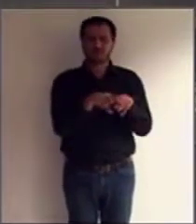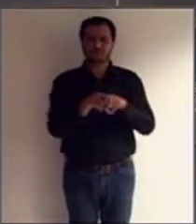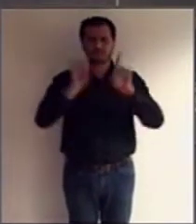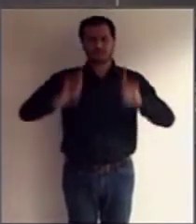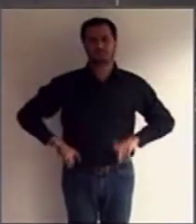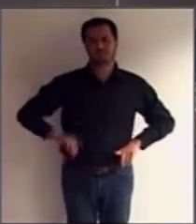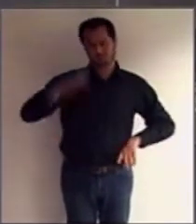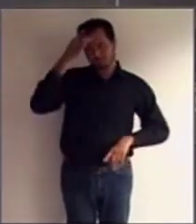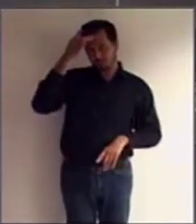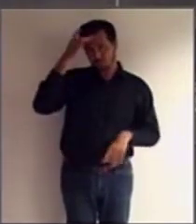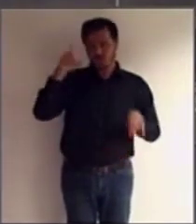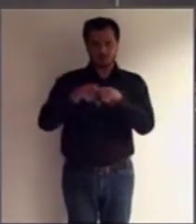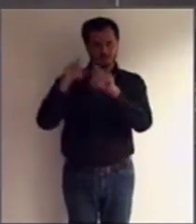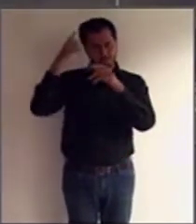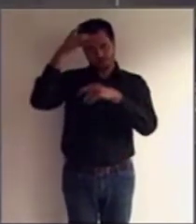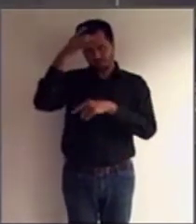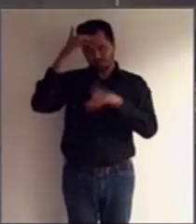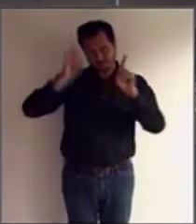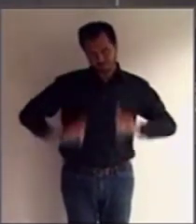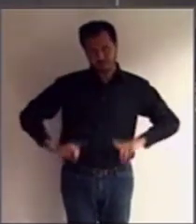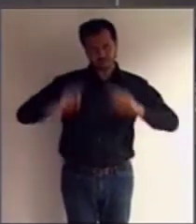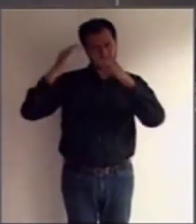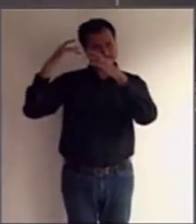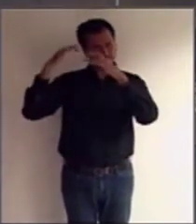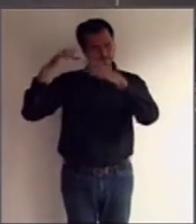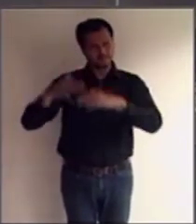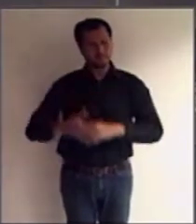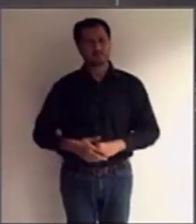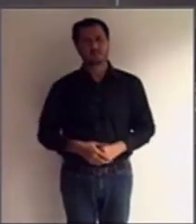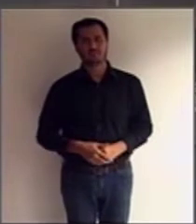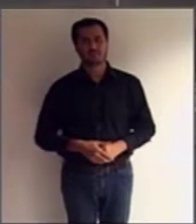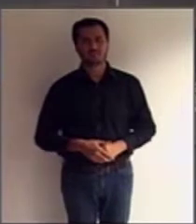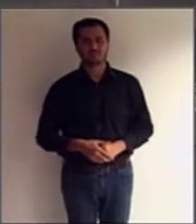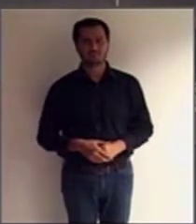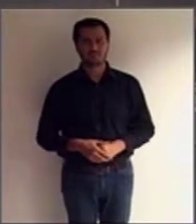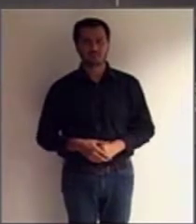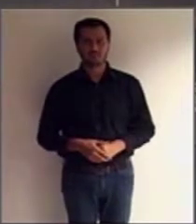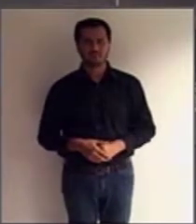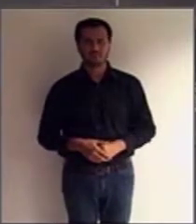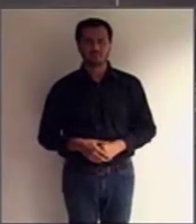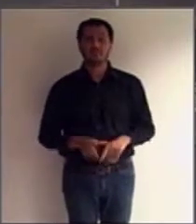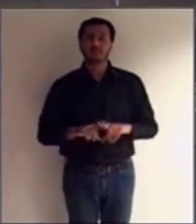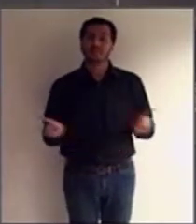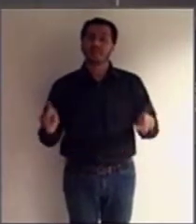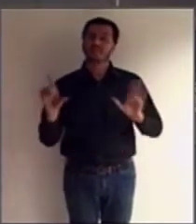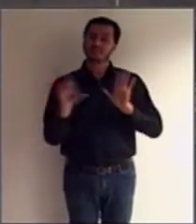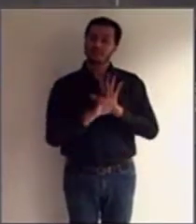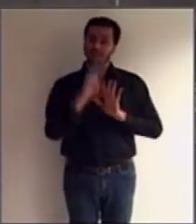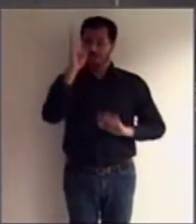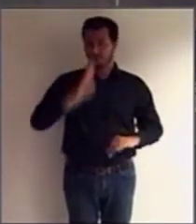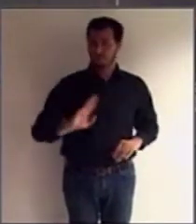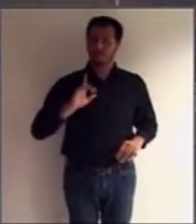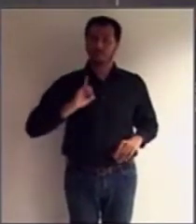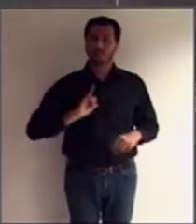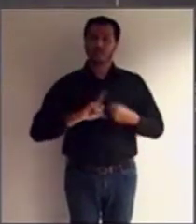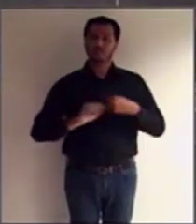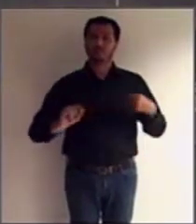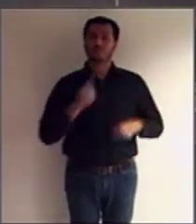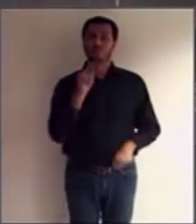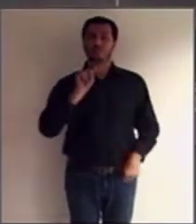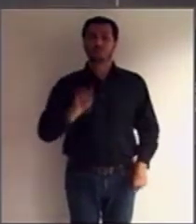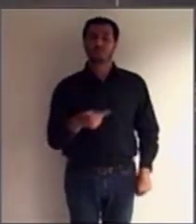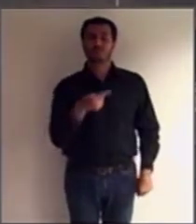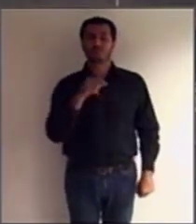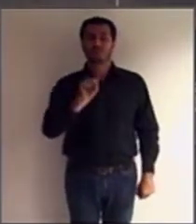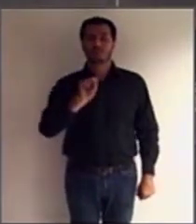e mental. Mas a legislação brasileira, ela traz uma novidade. Ela traz também, no artigo 1780, a